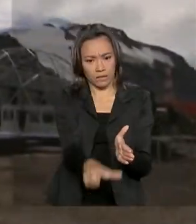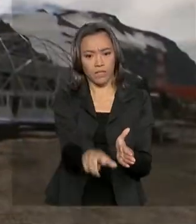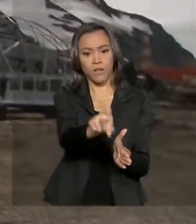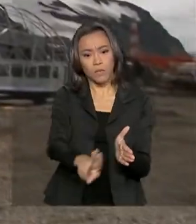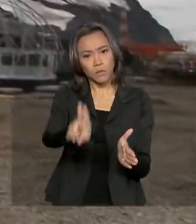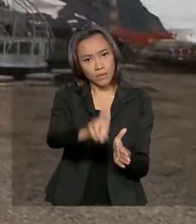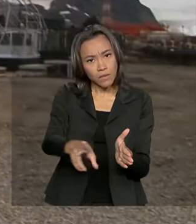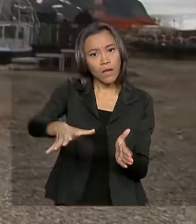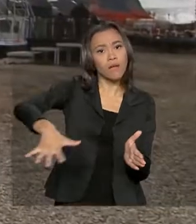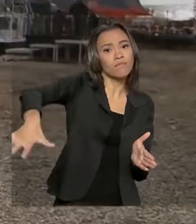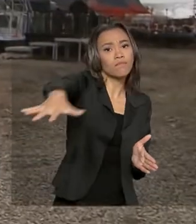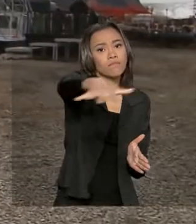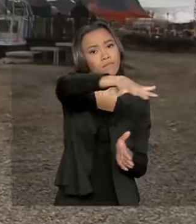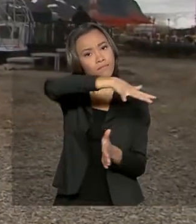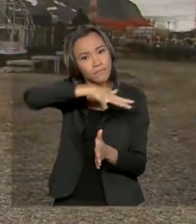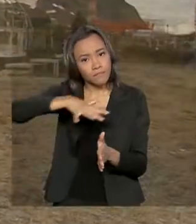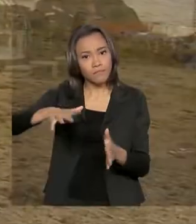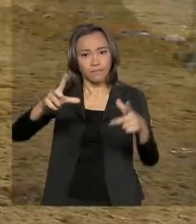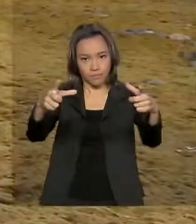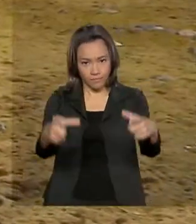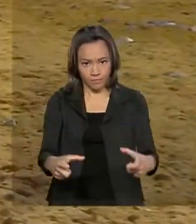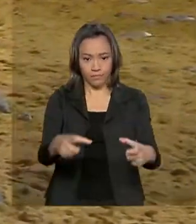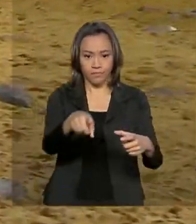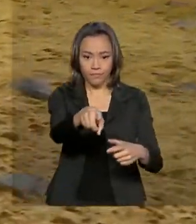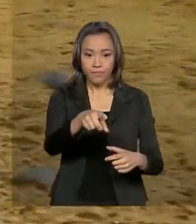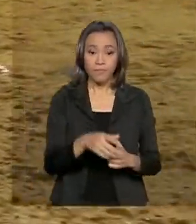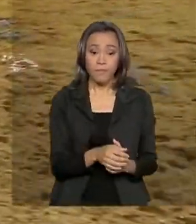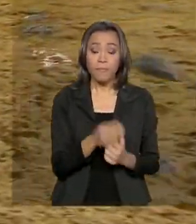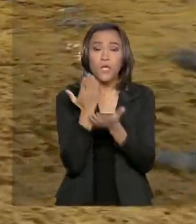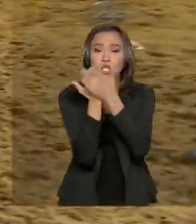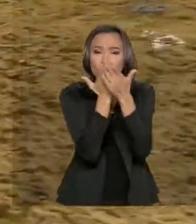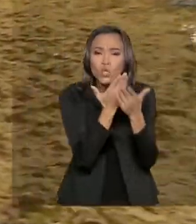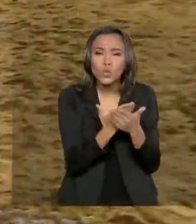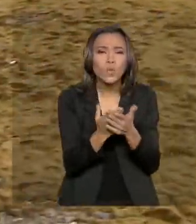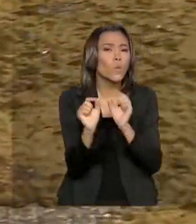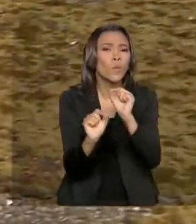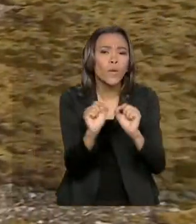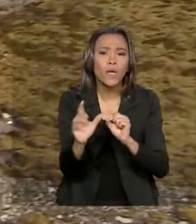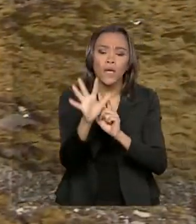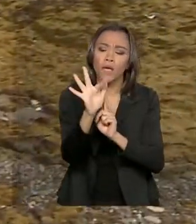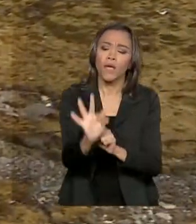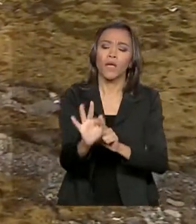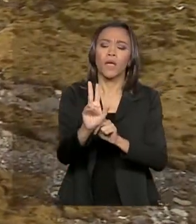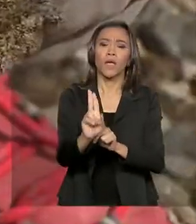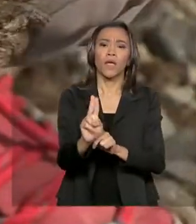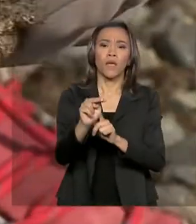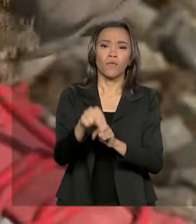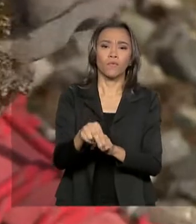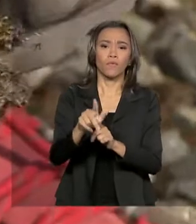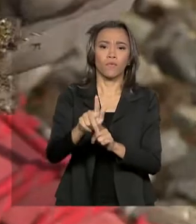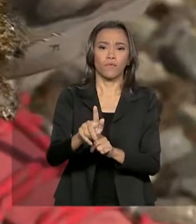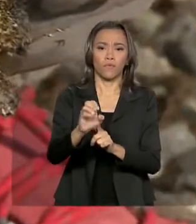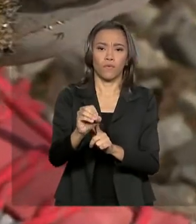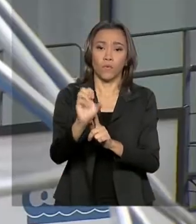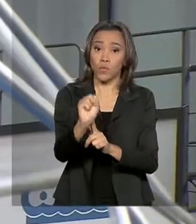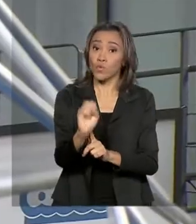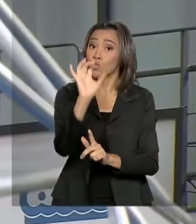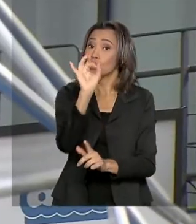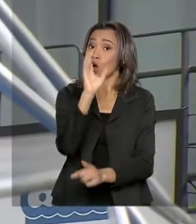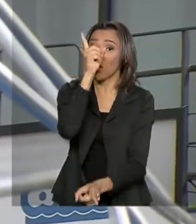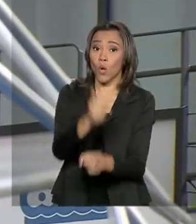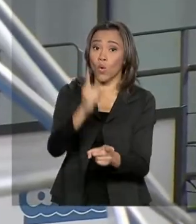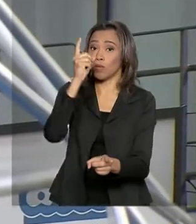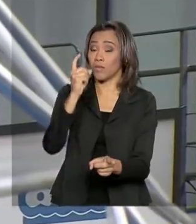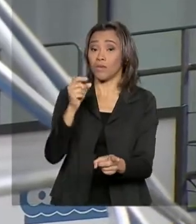instalações da Estação Comandante Ferraz. Ele suda fungos que são encontrados apenas no Polo Sul. A